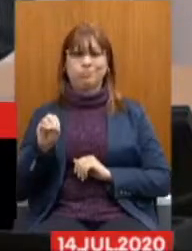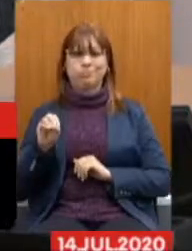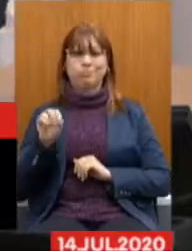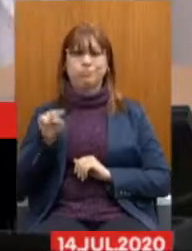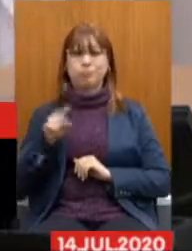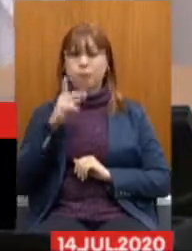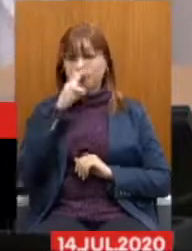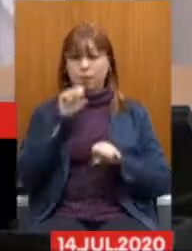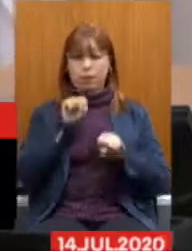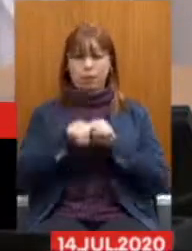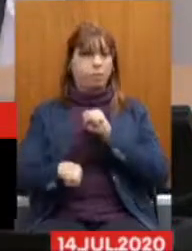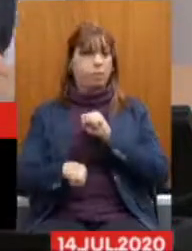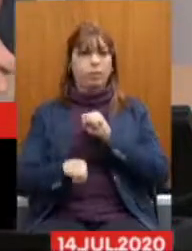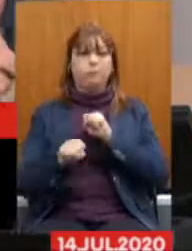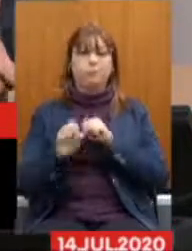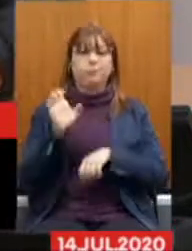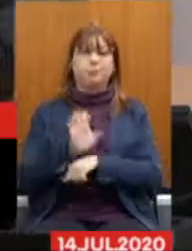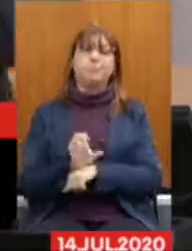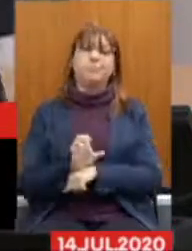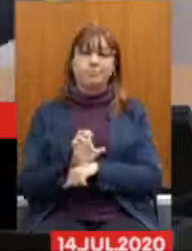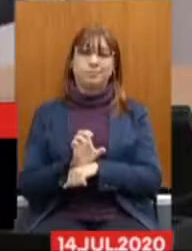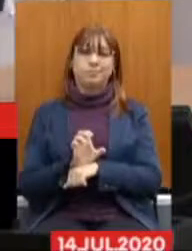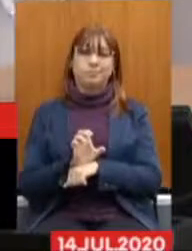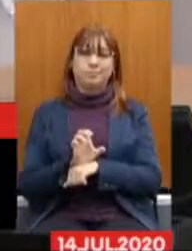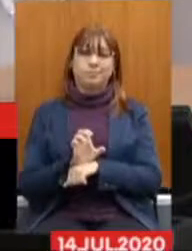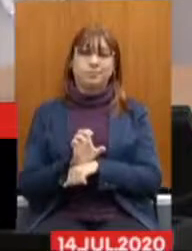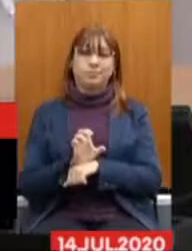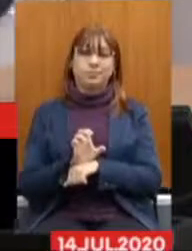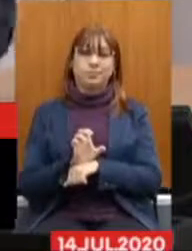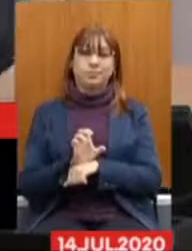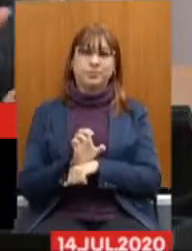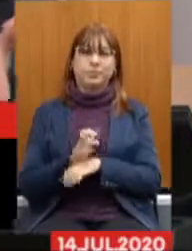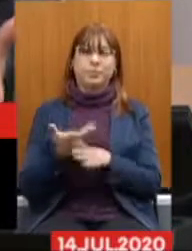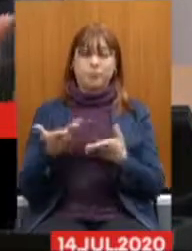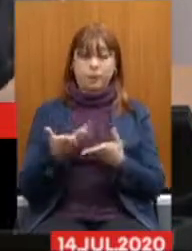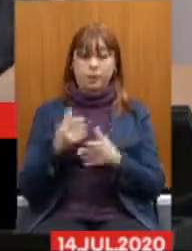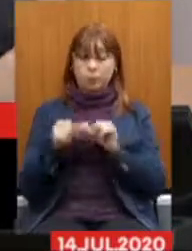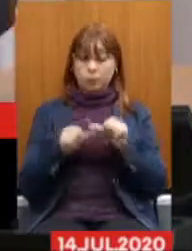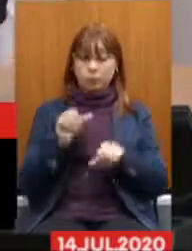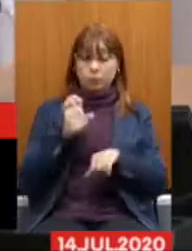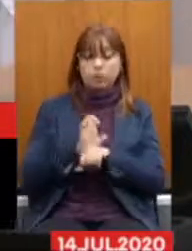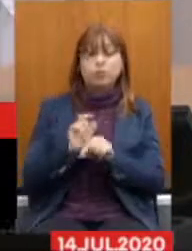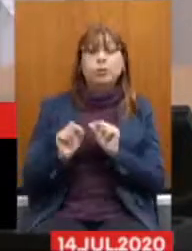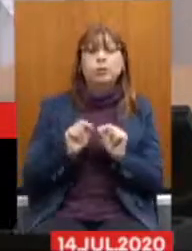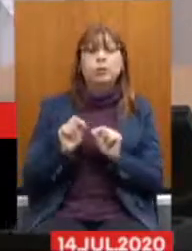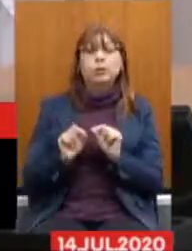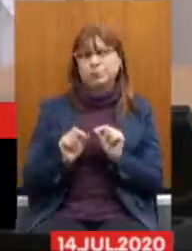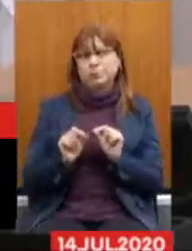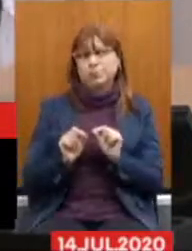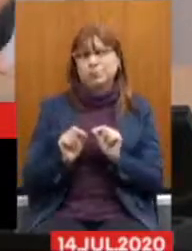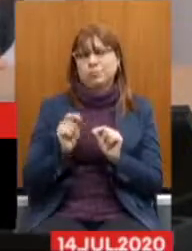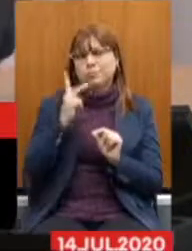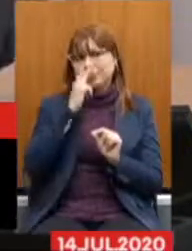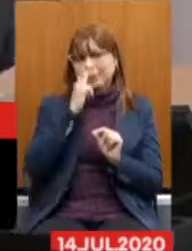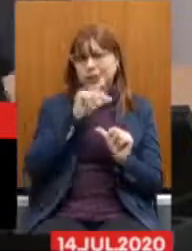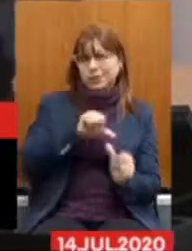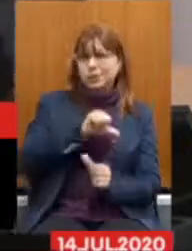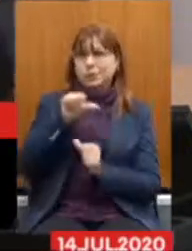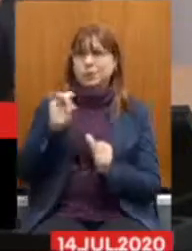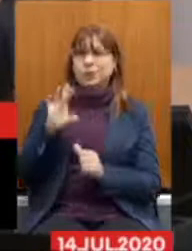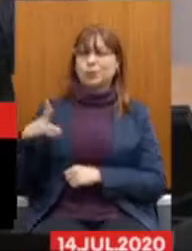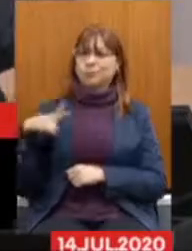destruição do Estado, fazer com que o Estado se transforme num modelo privado.